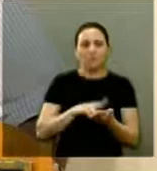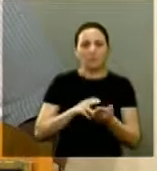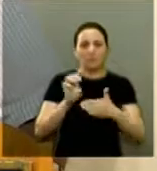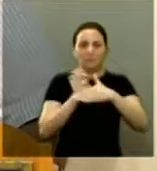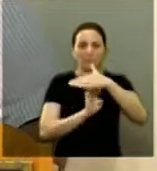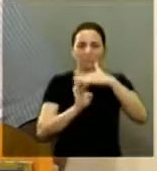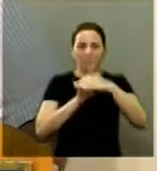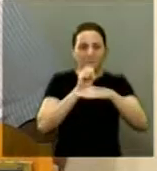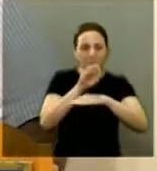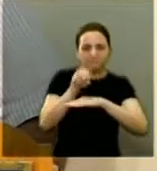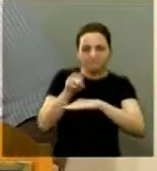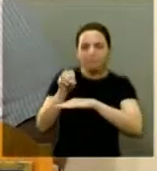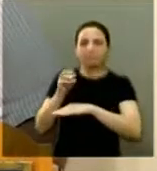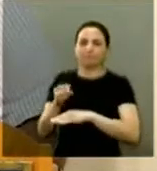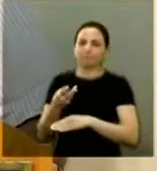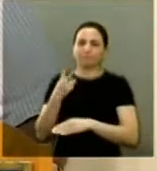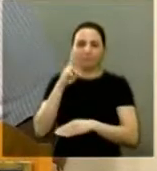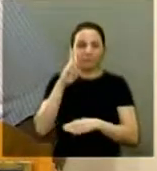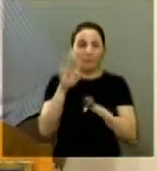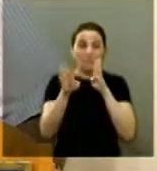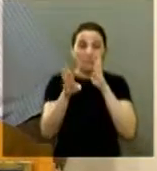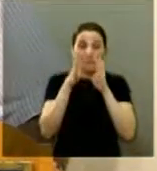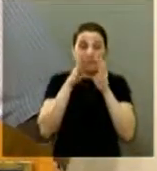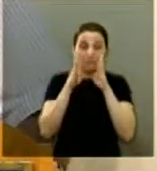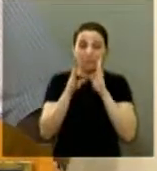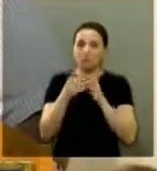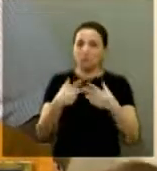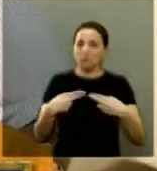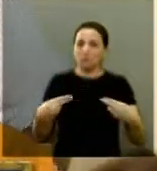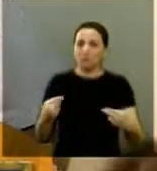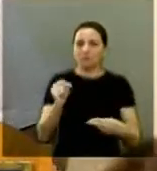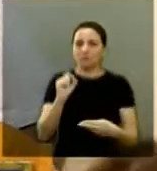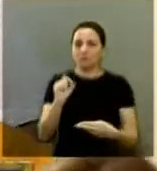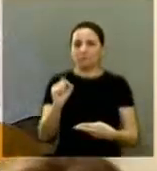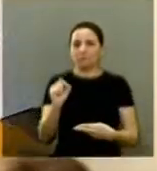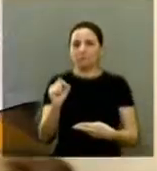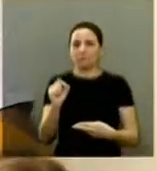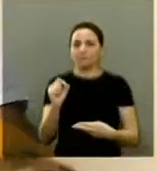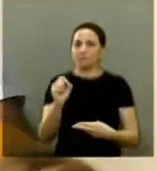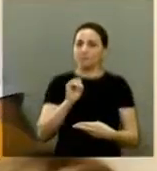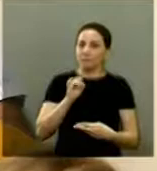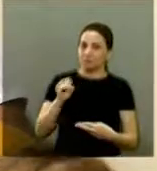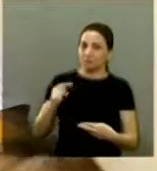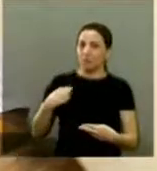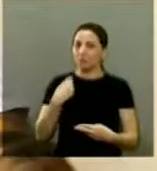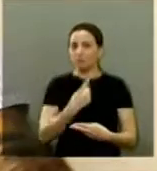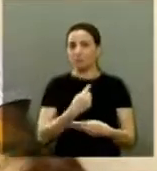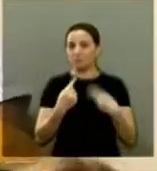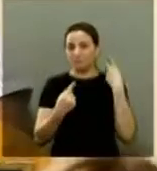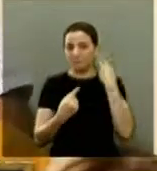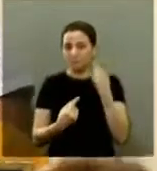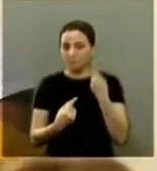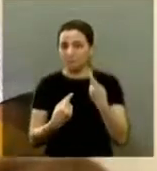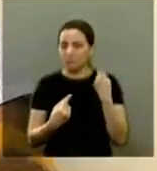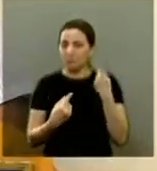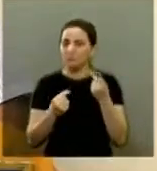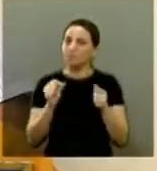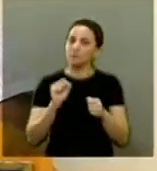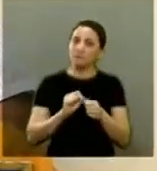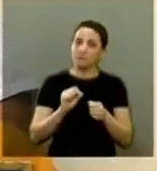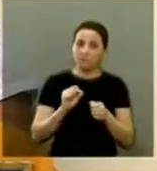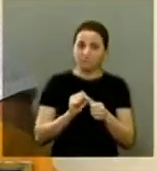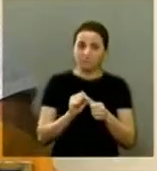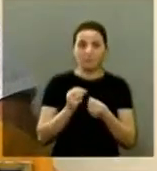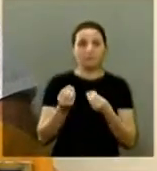no correio coisas que ai de nós como vereadores se fizéssemos um negócio desse